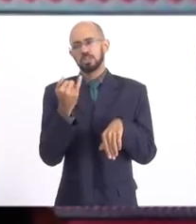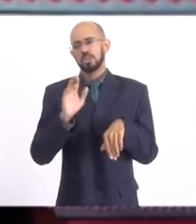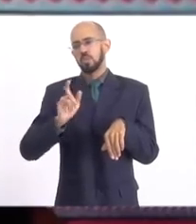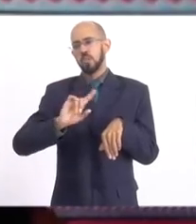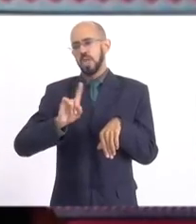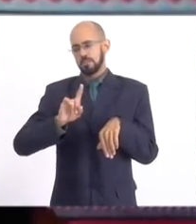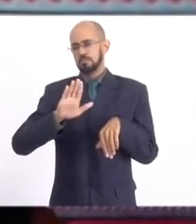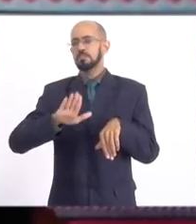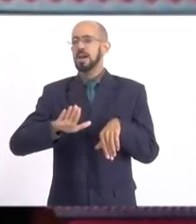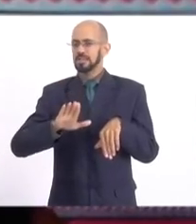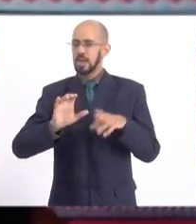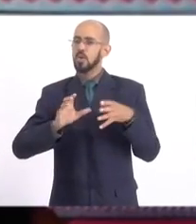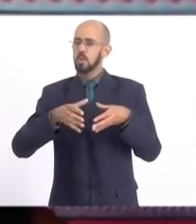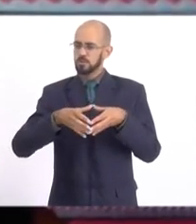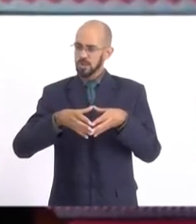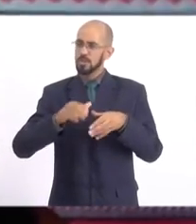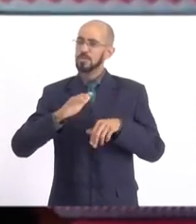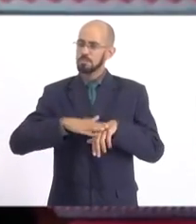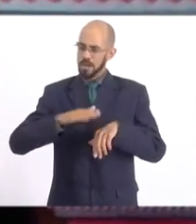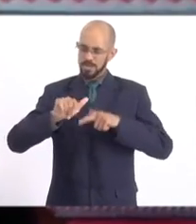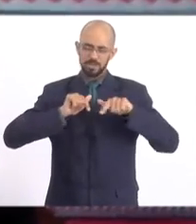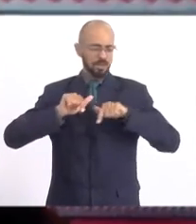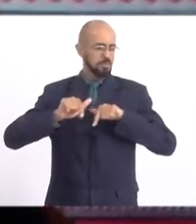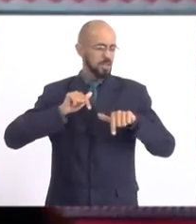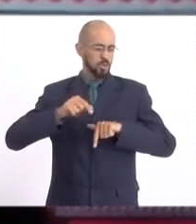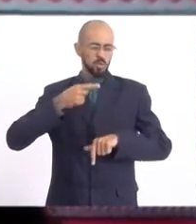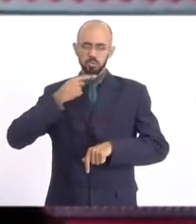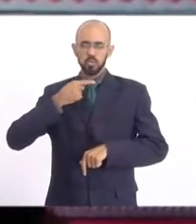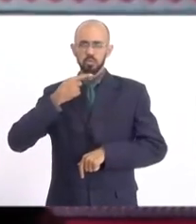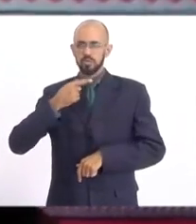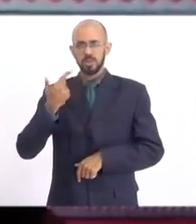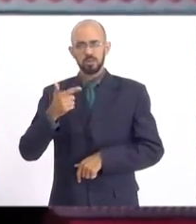mais trabalhou no estado do Rio de Janeiro, isso eu não tenho dúvida.